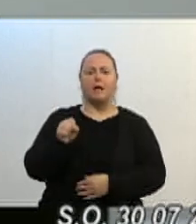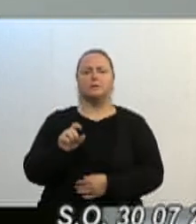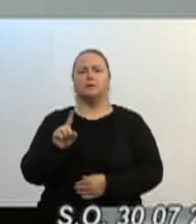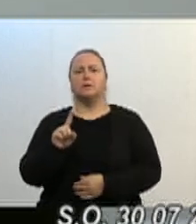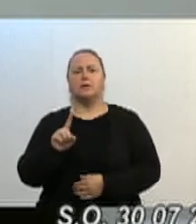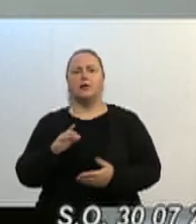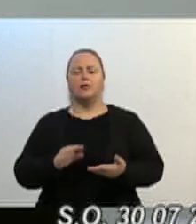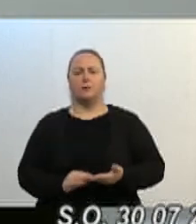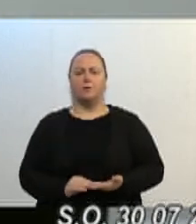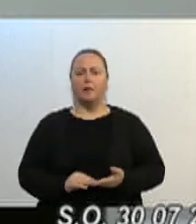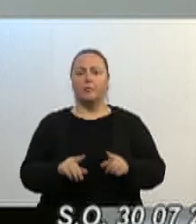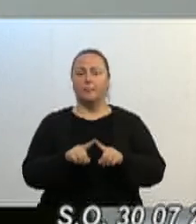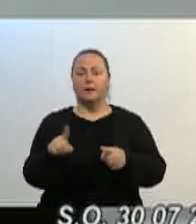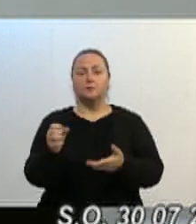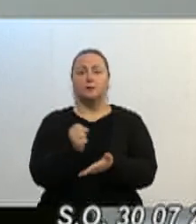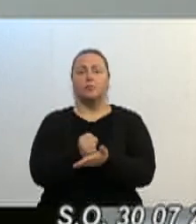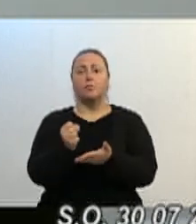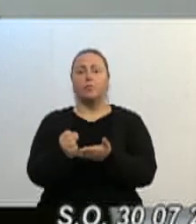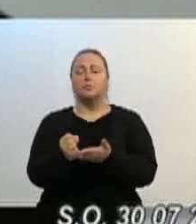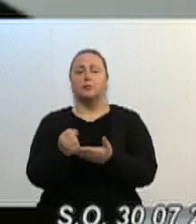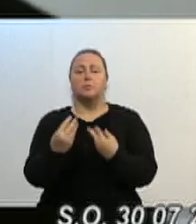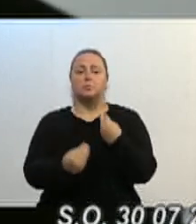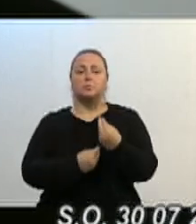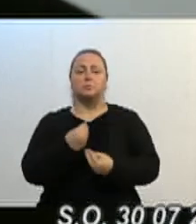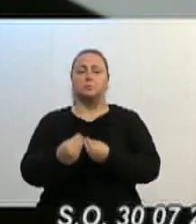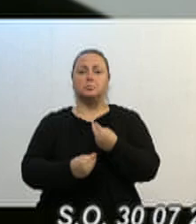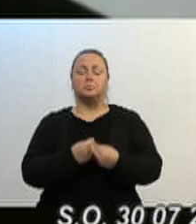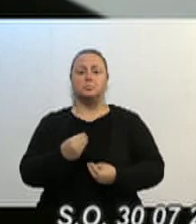mas o contrato que foi feito lá atrás, o contrato,